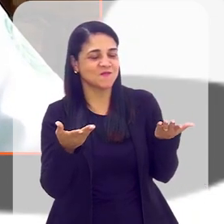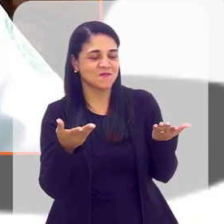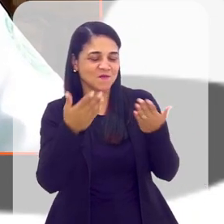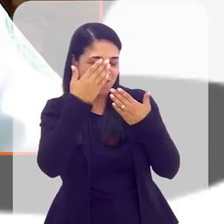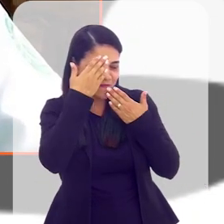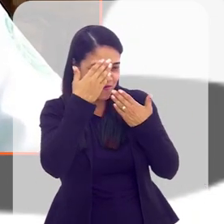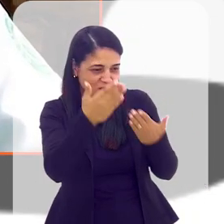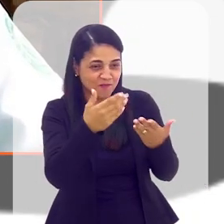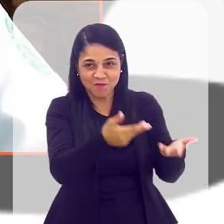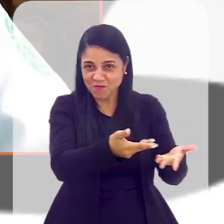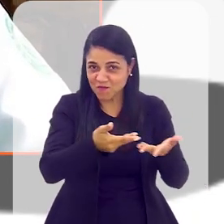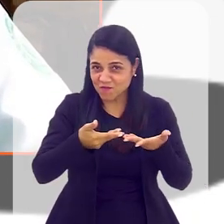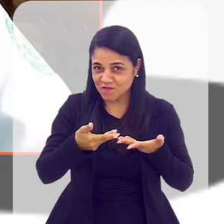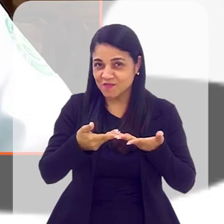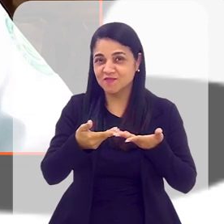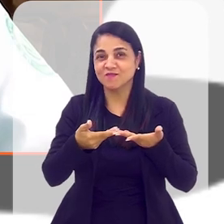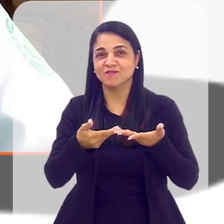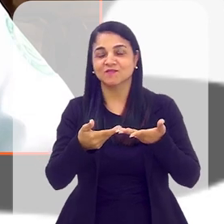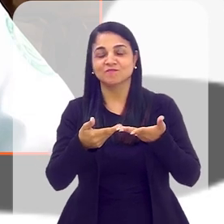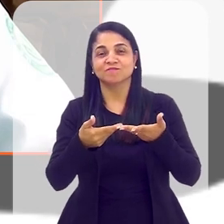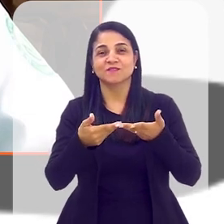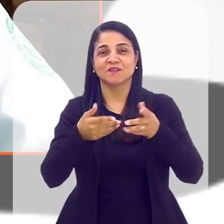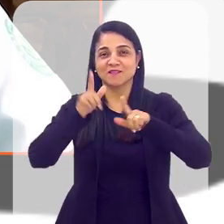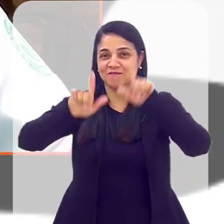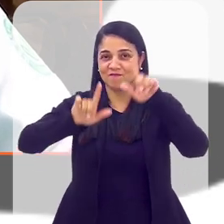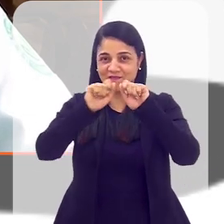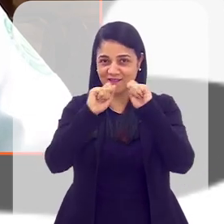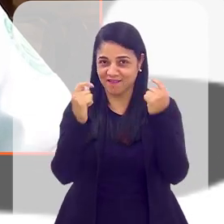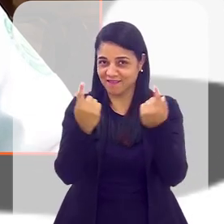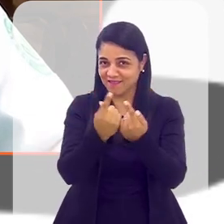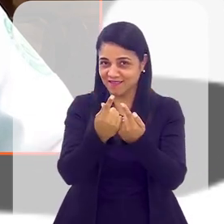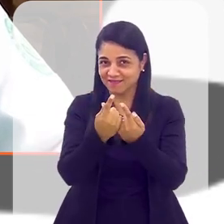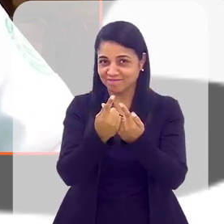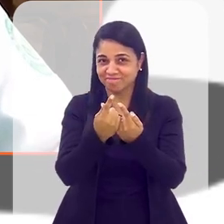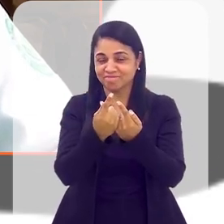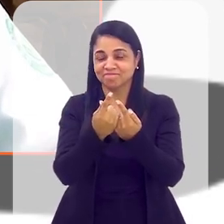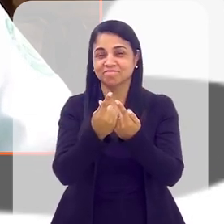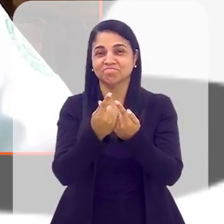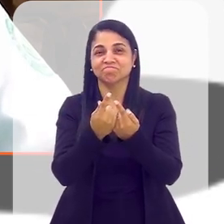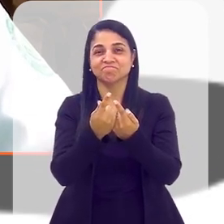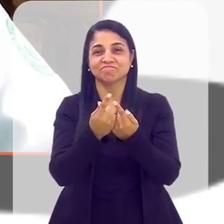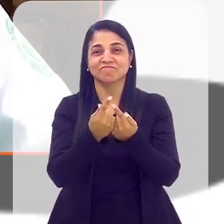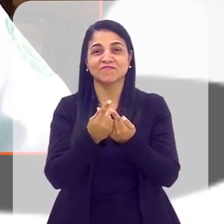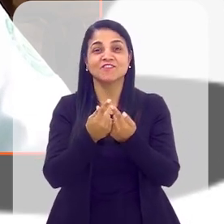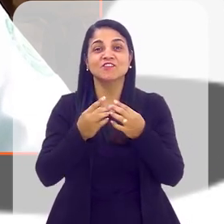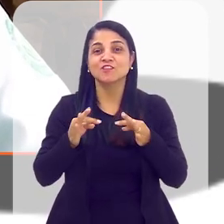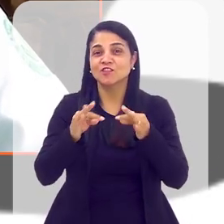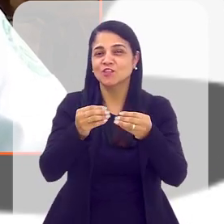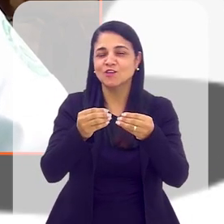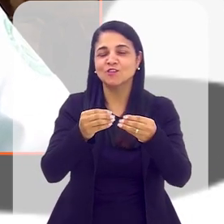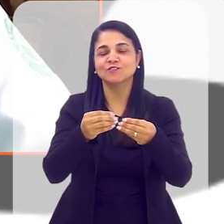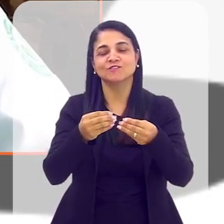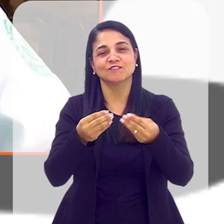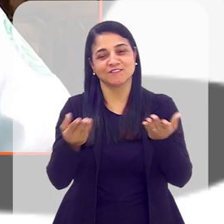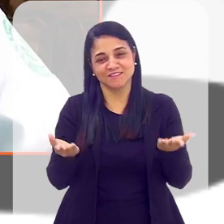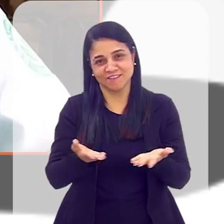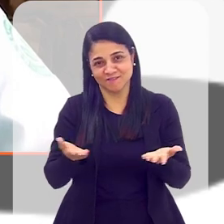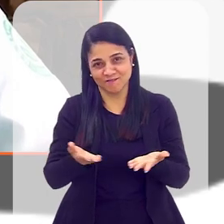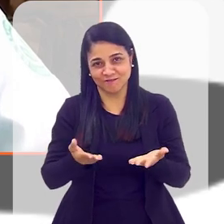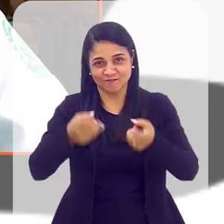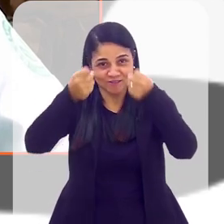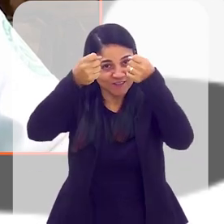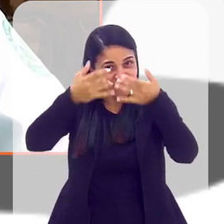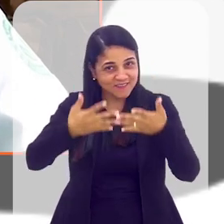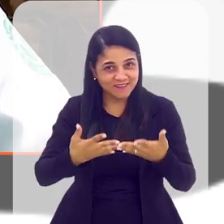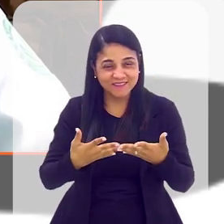falar com a TV Alerj. Estou à disposição para esclarecer algumas coisas e